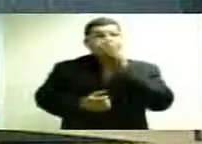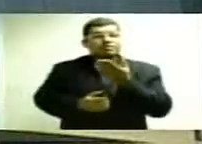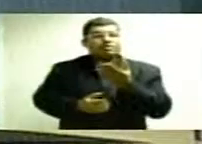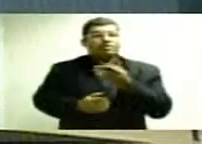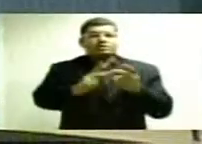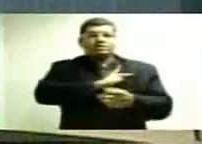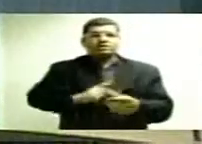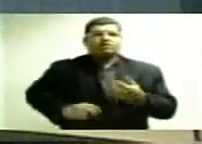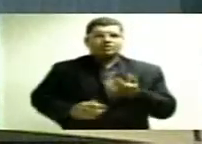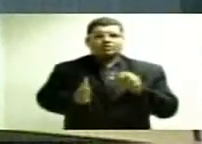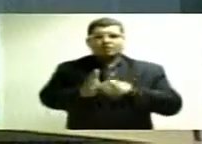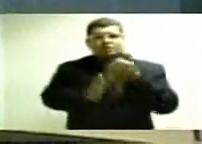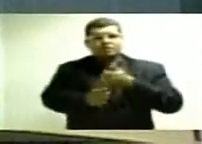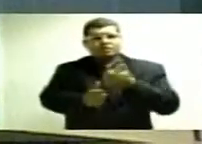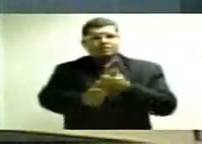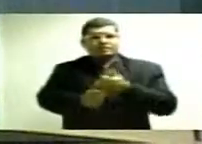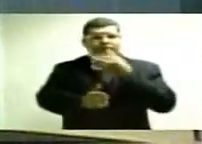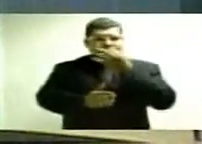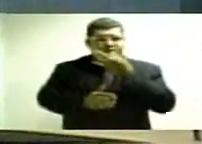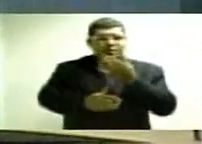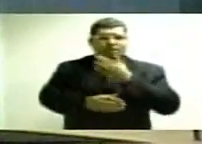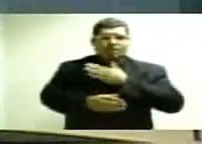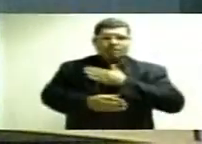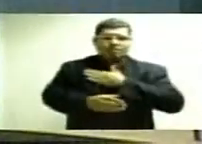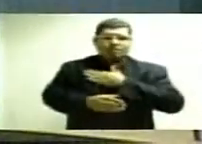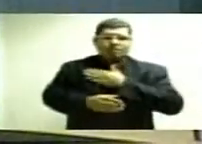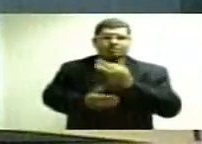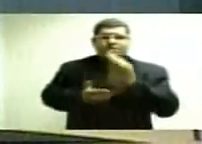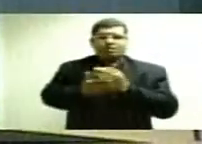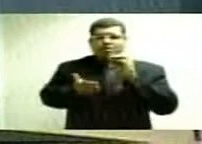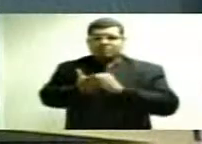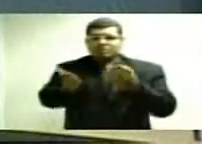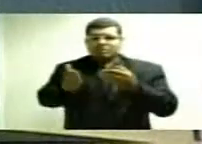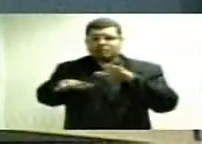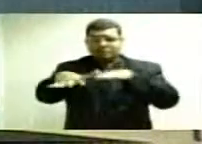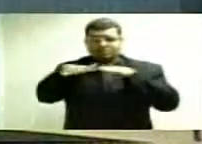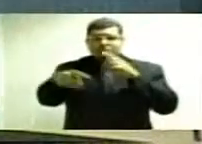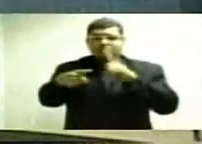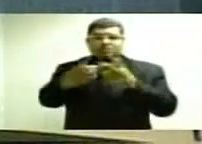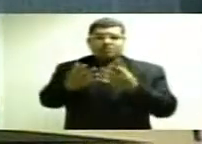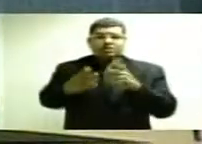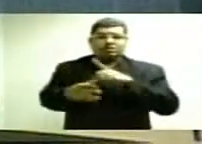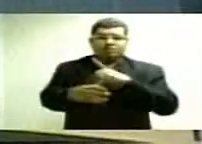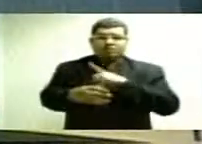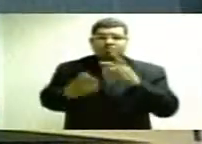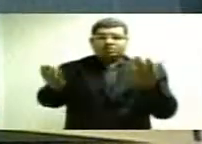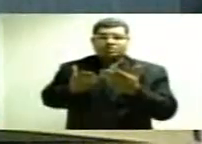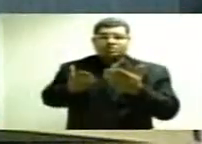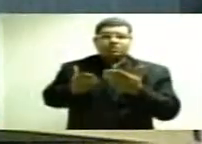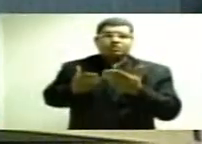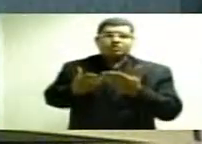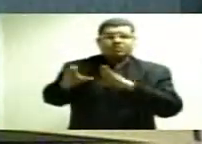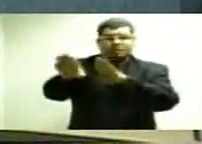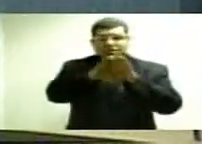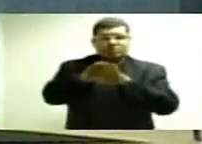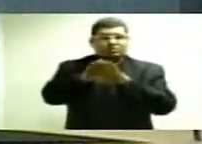Sr. Presidente, quero primeiro justificar a minha ausência temporária no plenário. Nós estamos tendo, ao